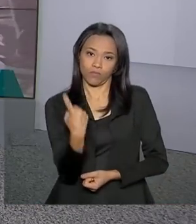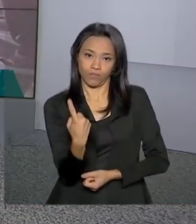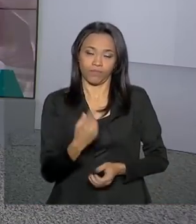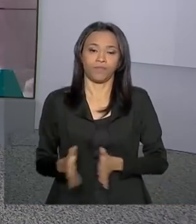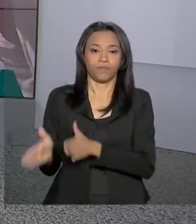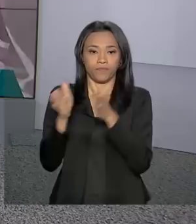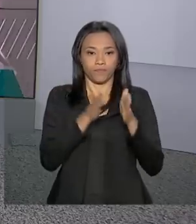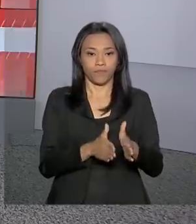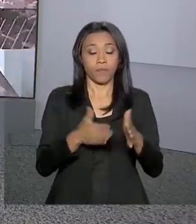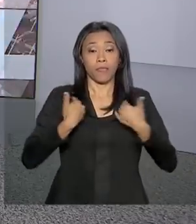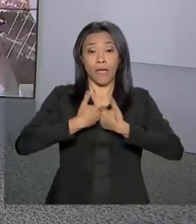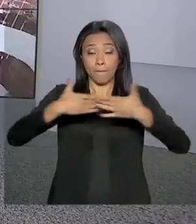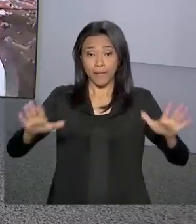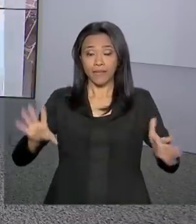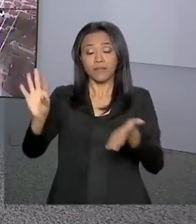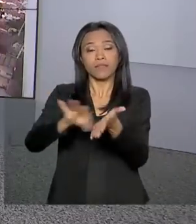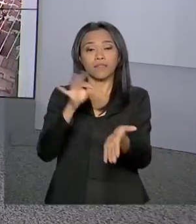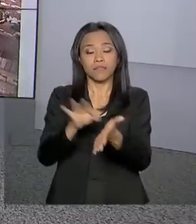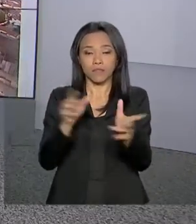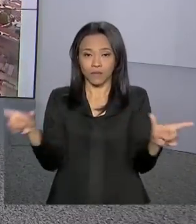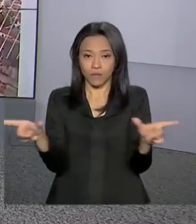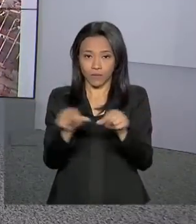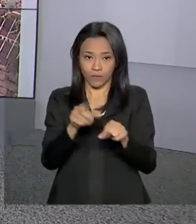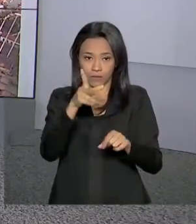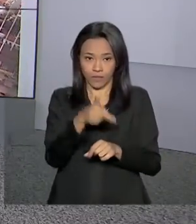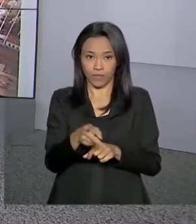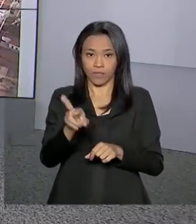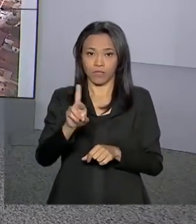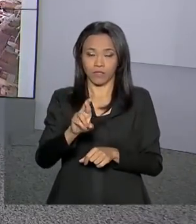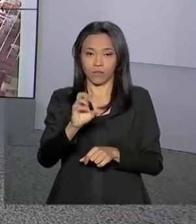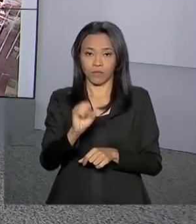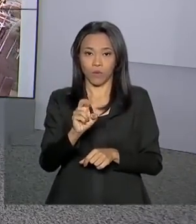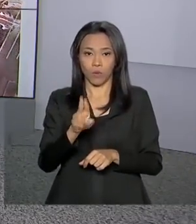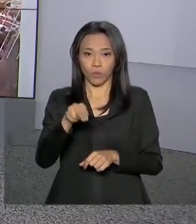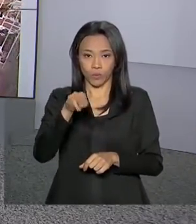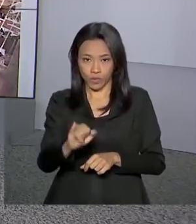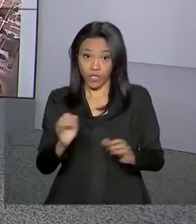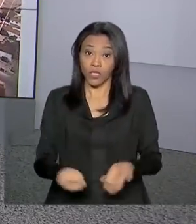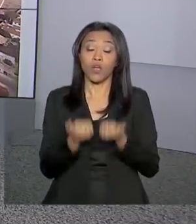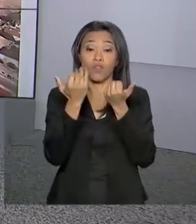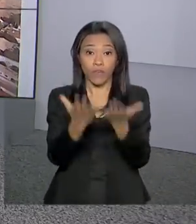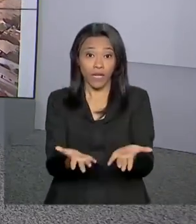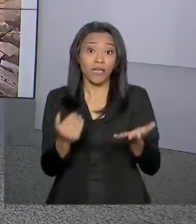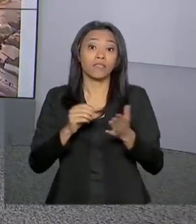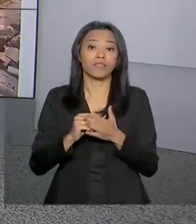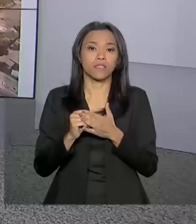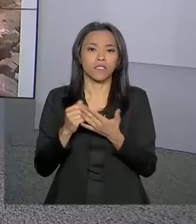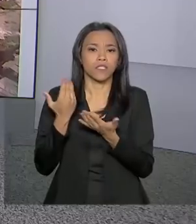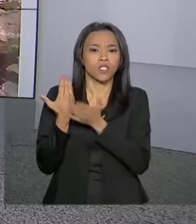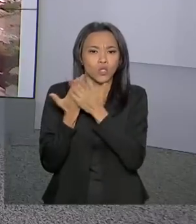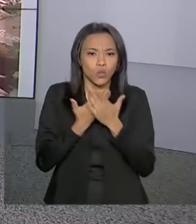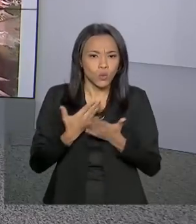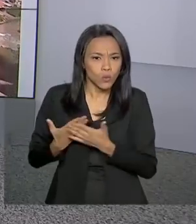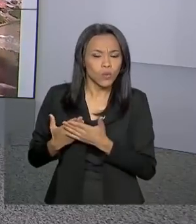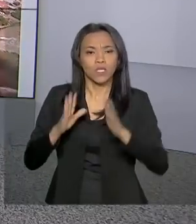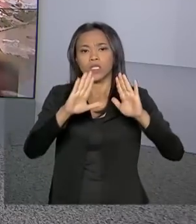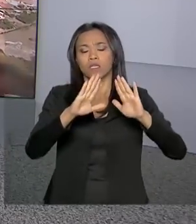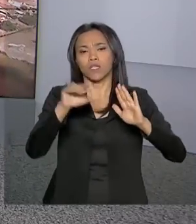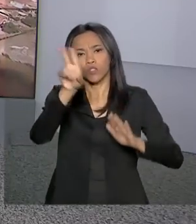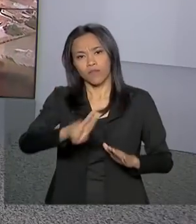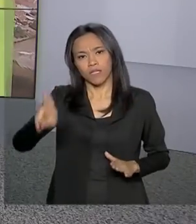Abertas as inscrições para o ProUni, o programa Universidade para Todos, que oferece bolsas de estudos e instituições particulares